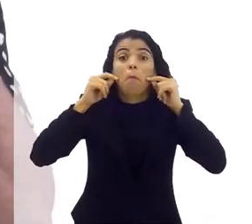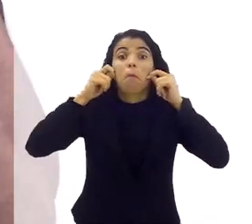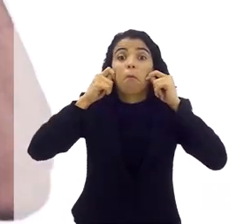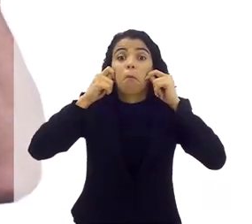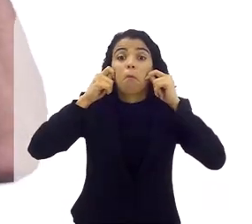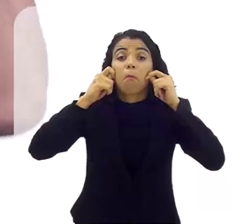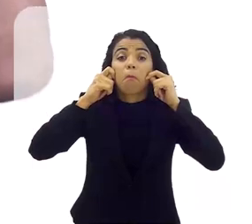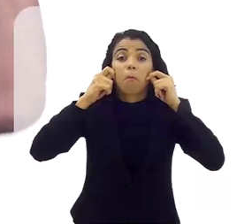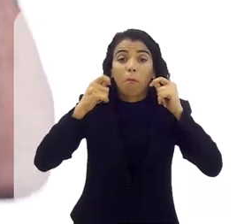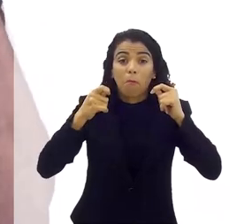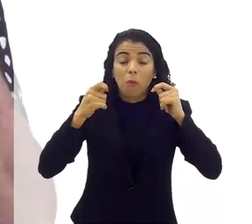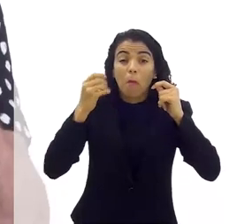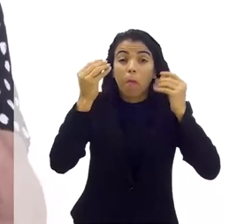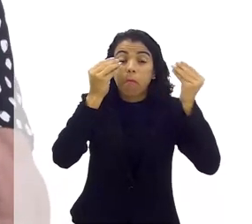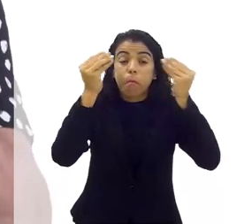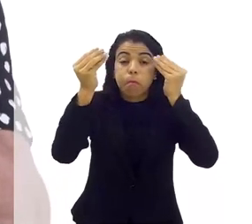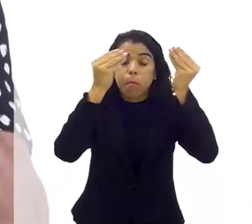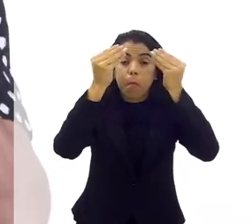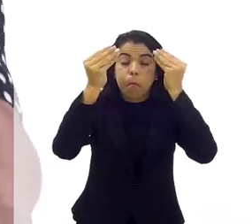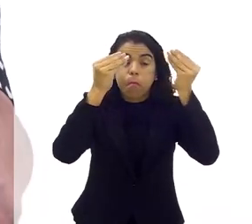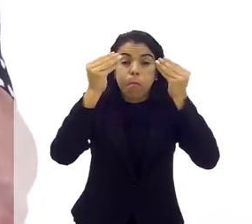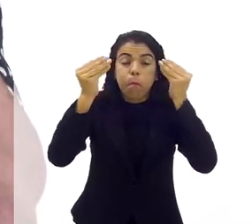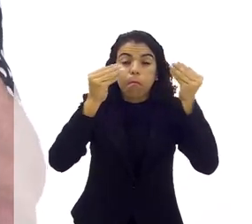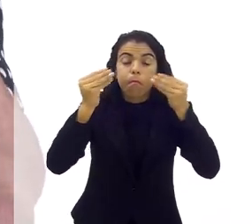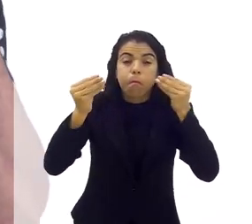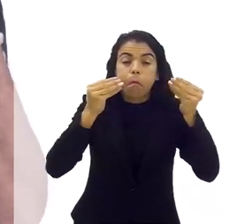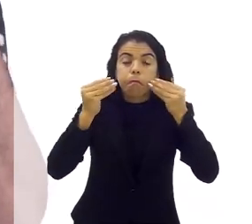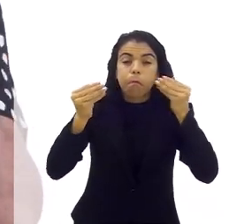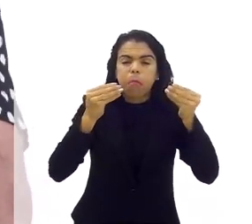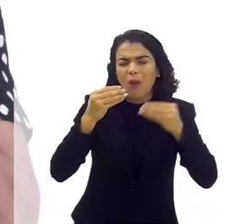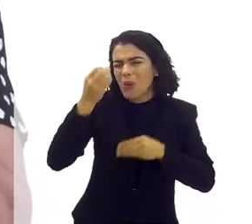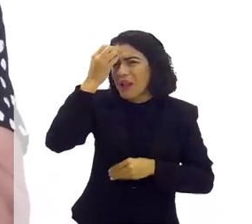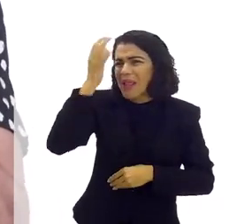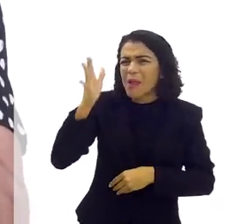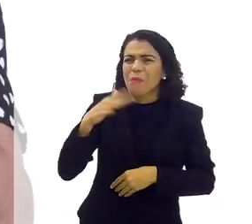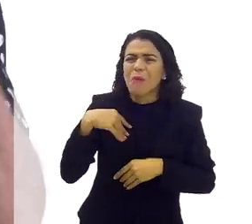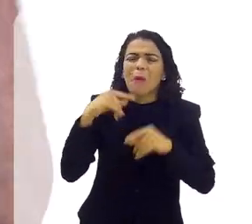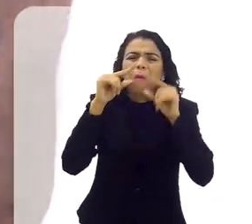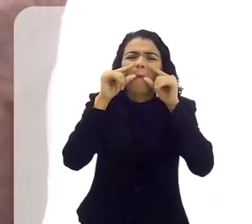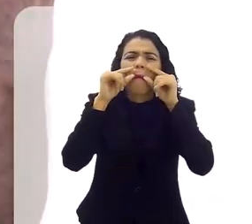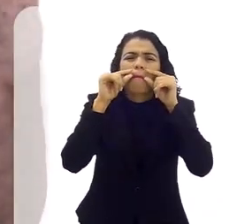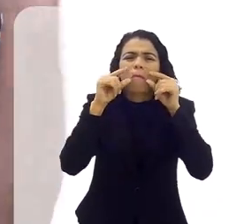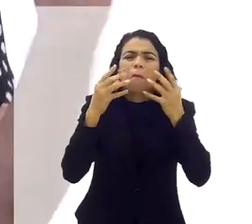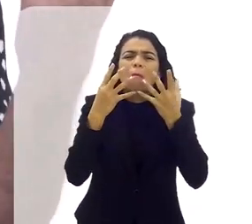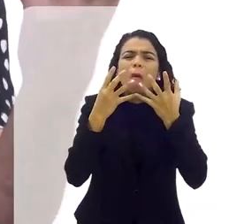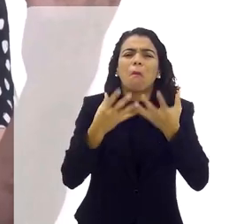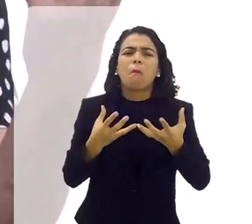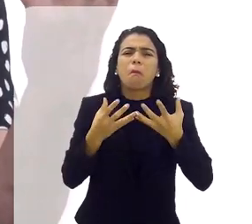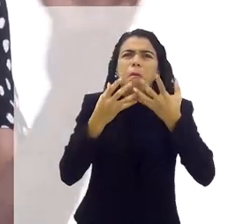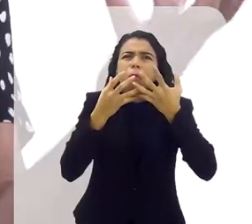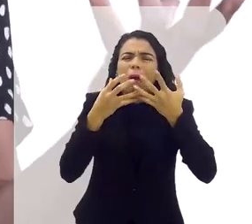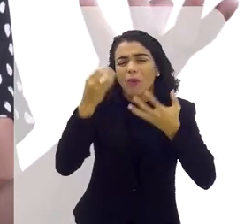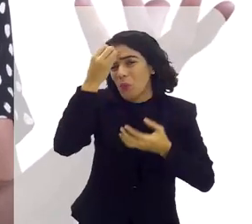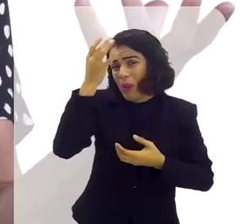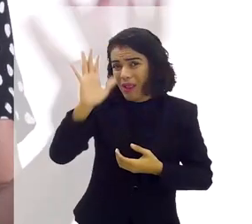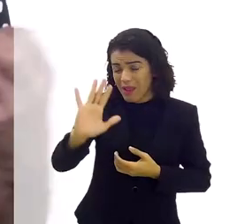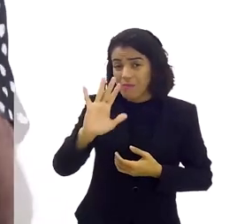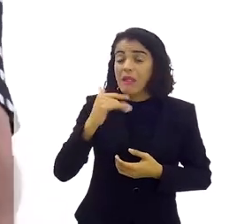bigode botaram muita coisa no rosto porque eu estava a barba estava eu nem lembro agora estava pequena ou grande